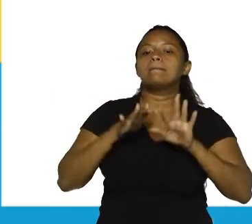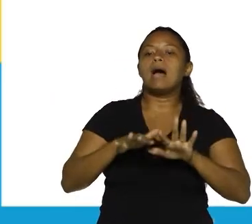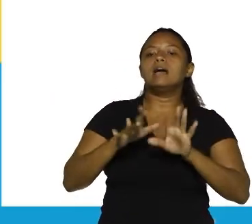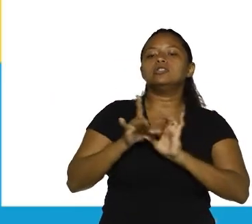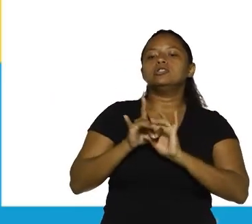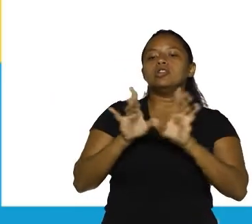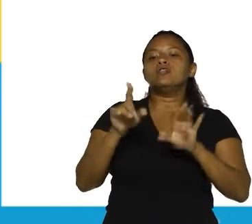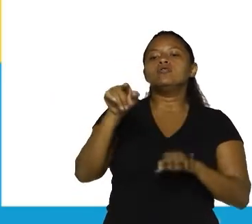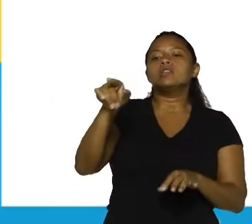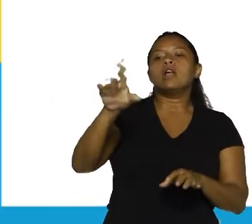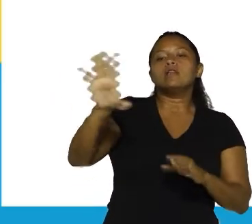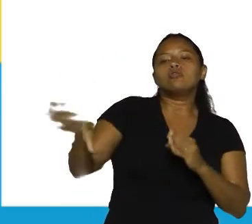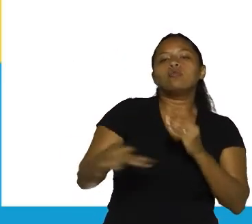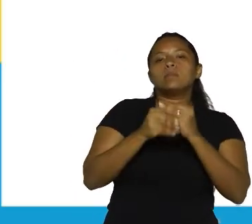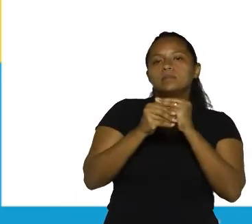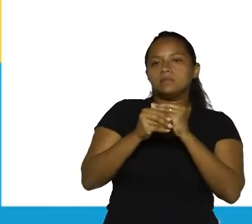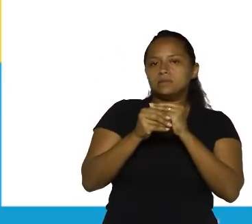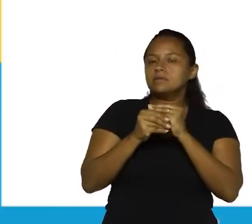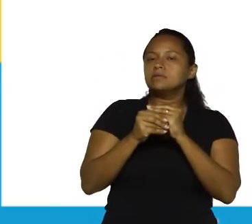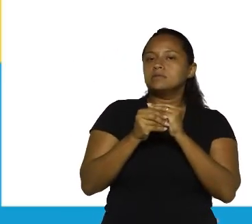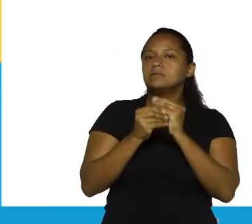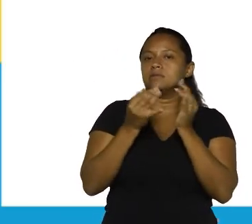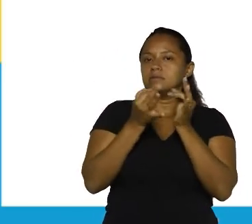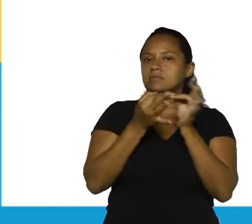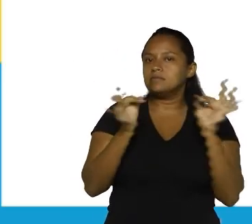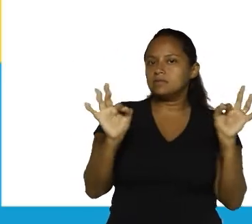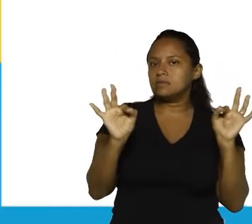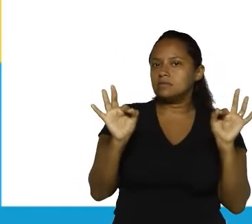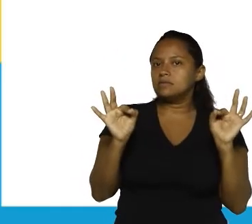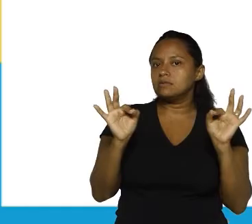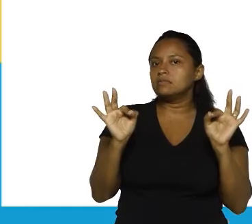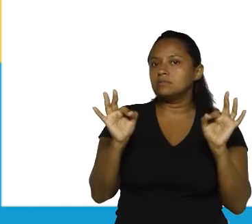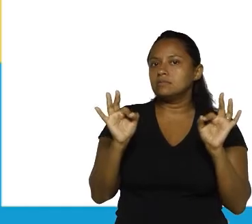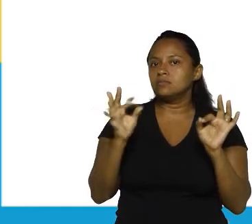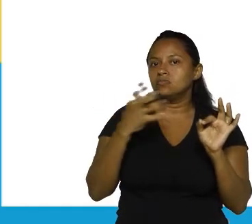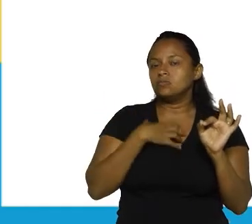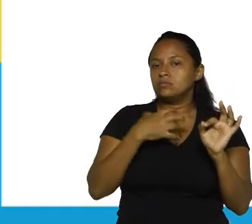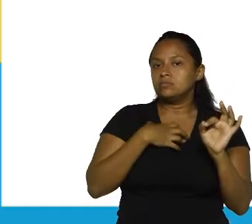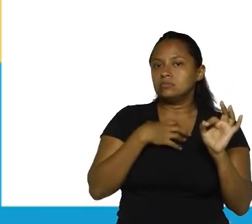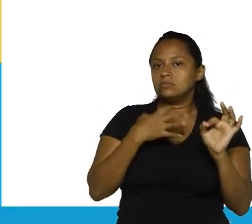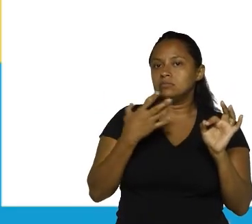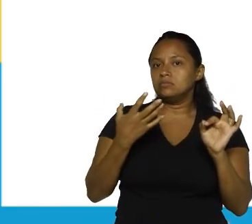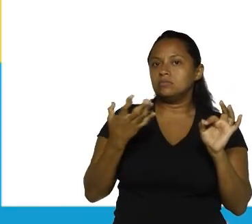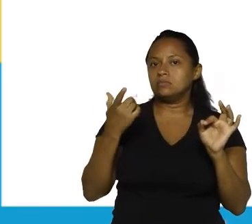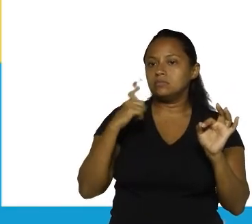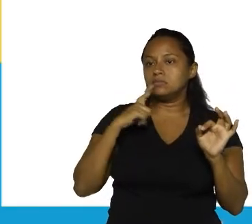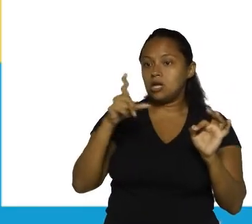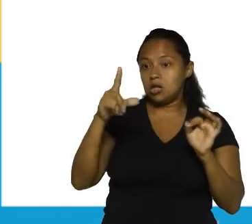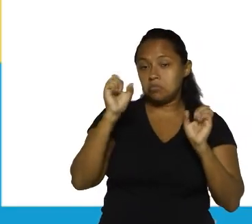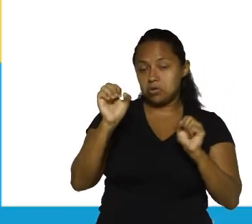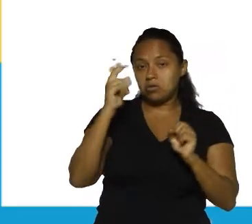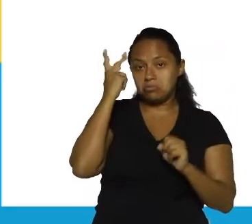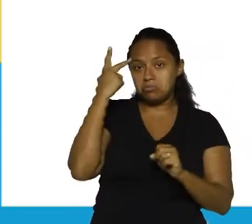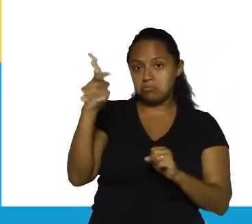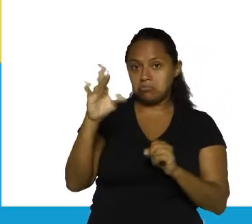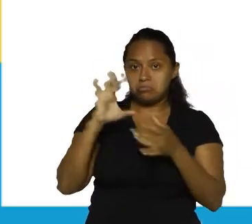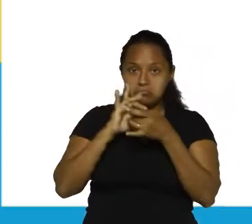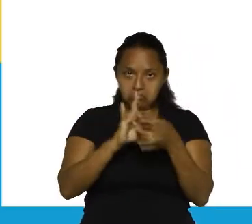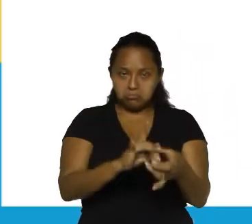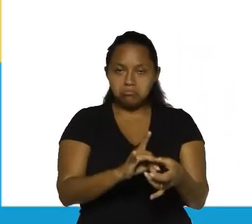outro preencha aquele enunciado da maneira como ele puder, de acordo com o contexto,